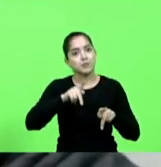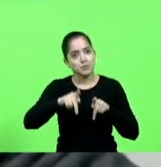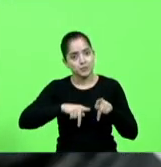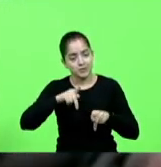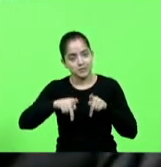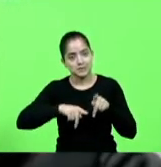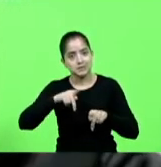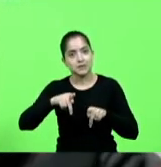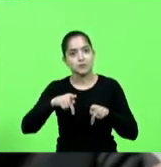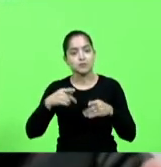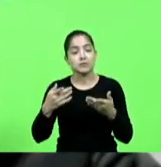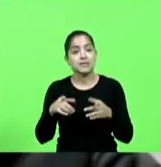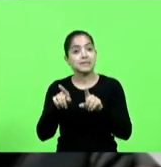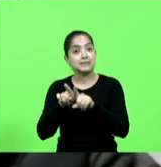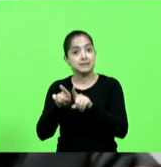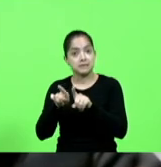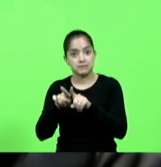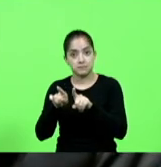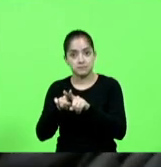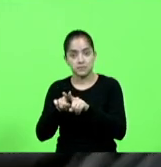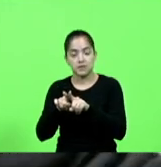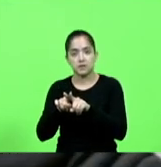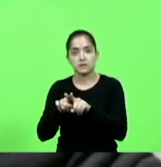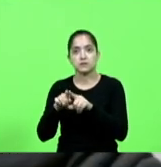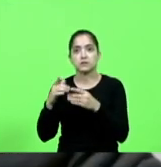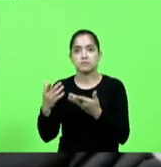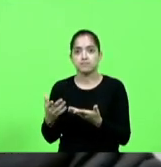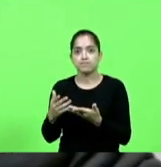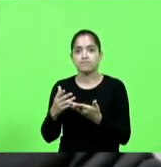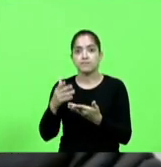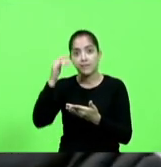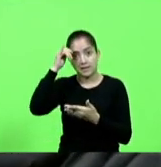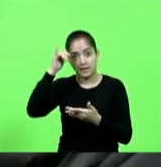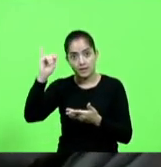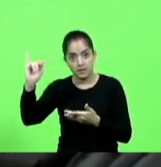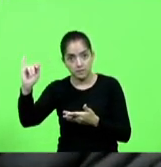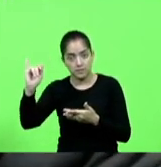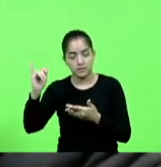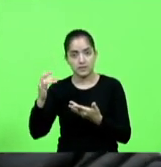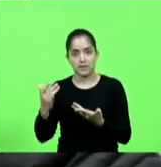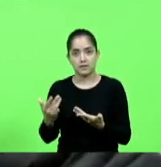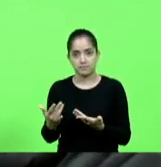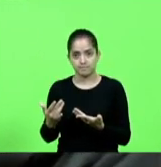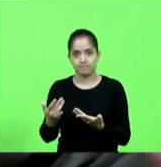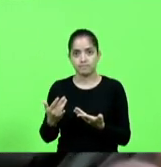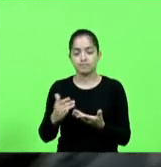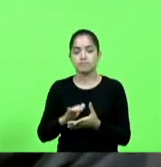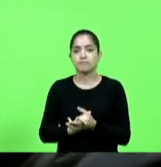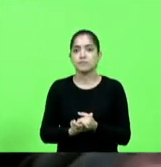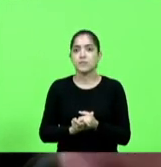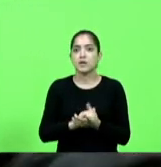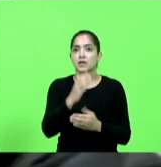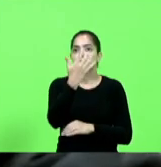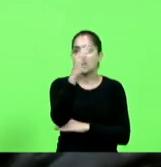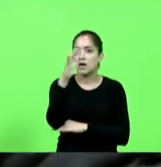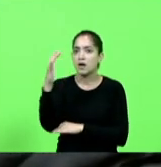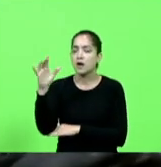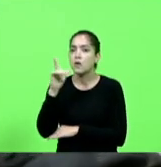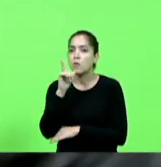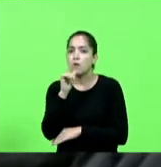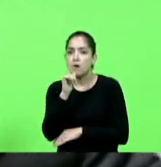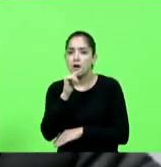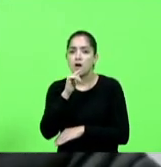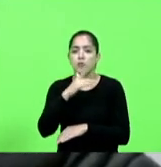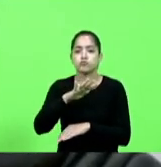e ao mesmo tempo também prevenir a mãe terra o ar a água